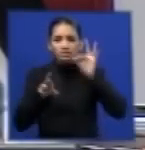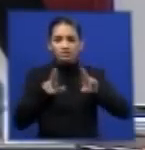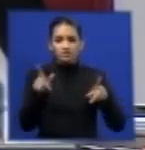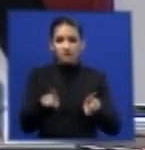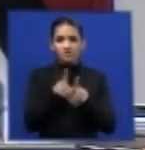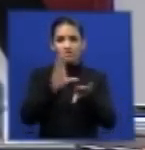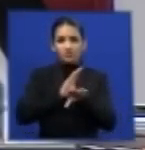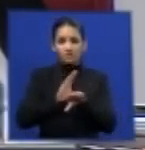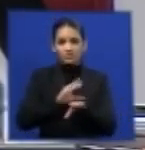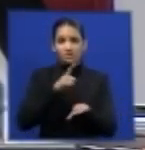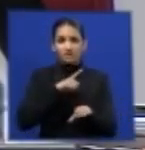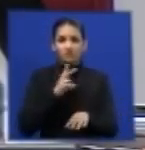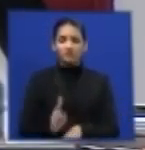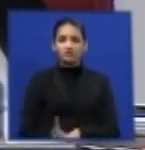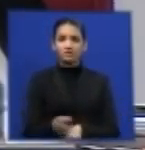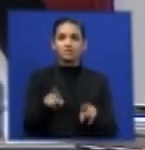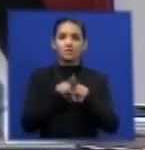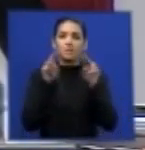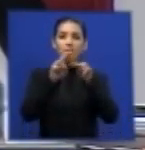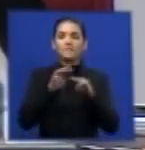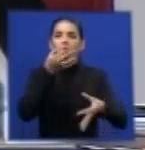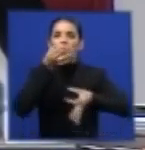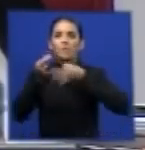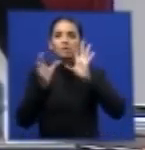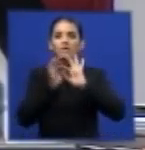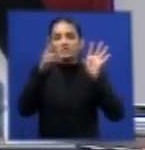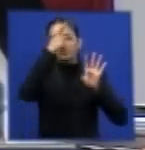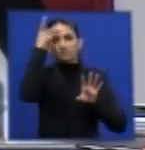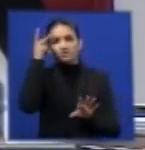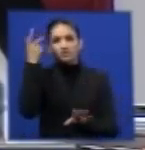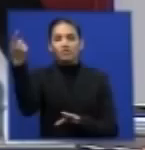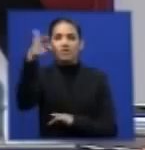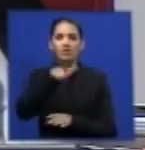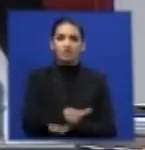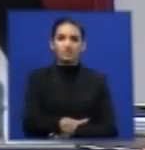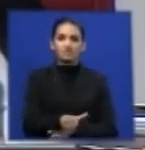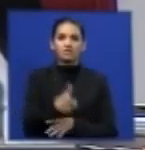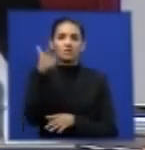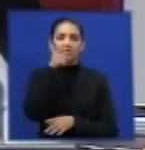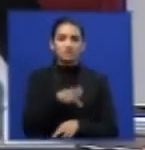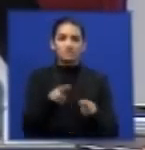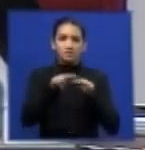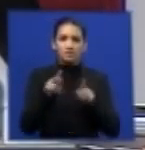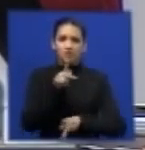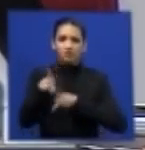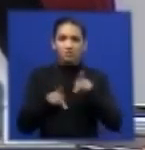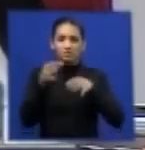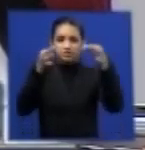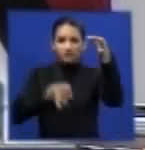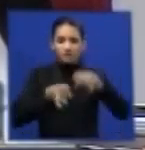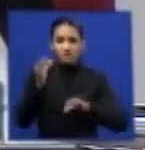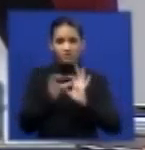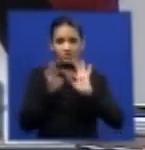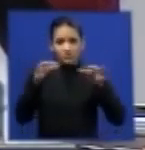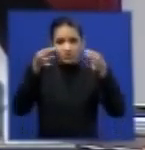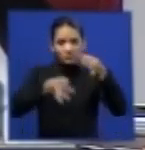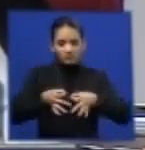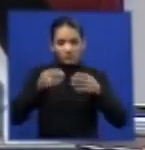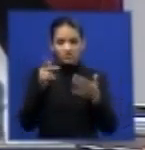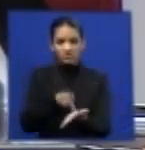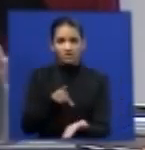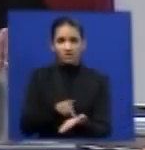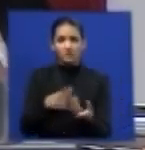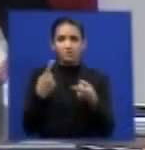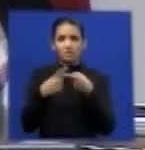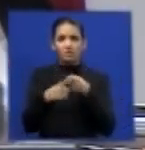durará com a democracia e só com a democracia sobrevivem para o povo a dignidade a liberdade e a justiça o papel deste Supremo